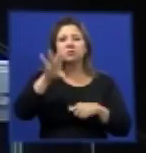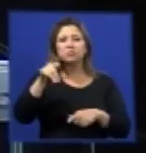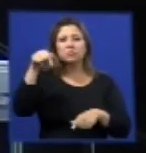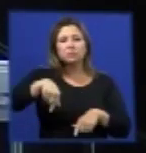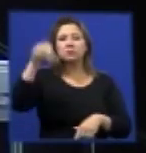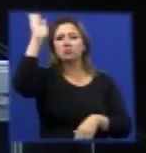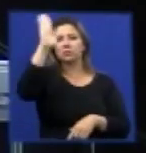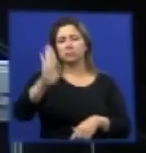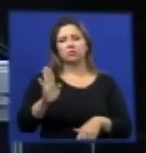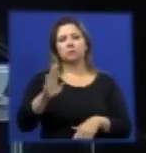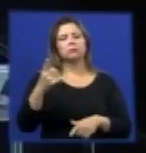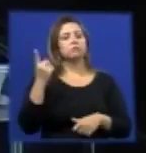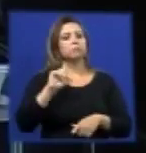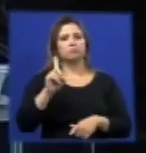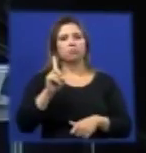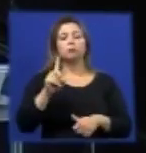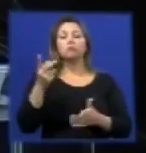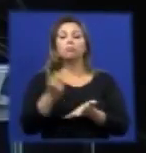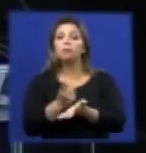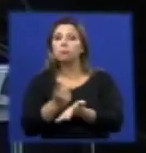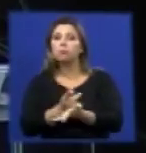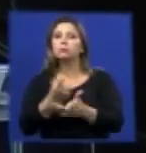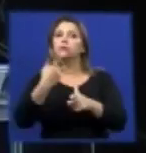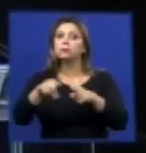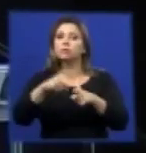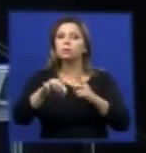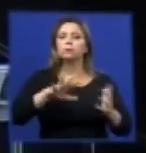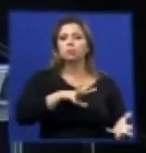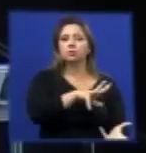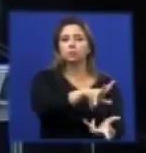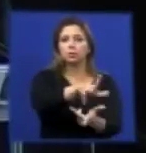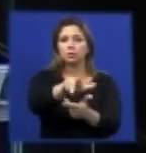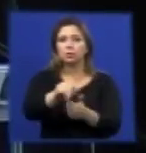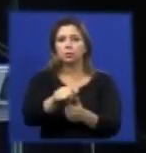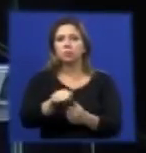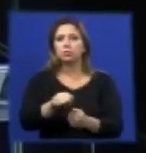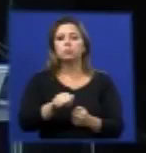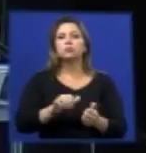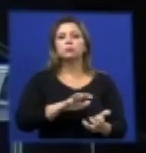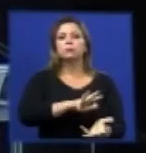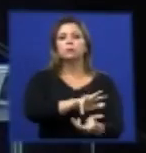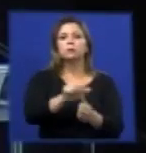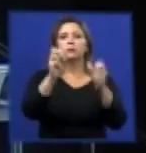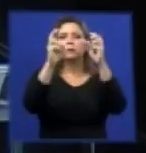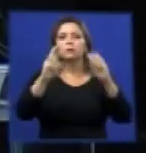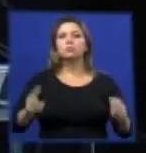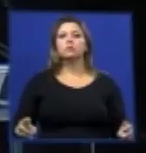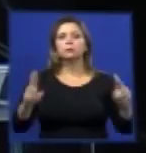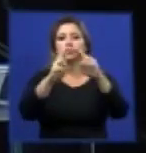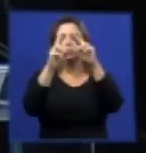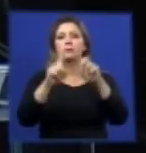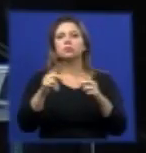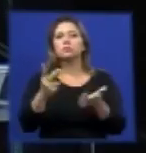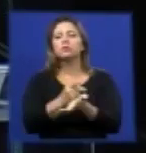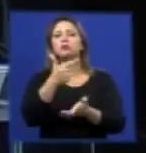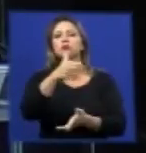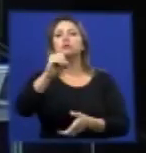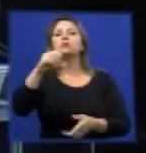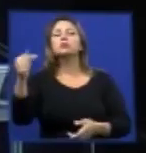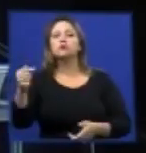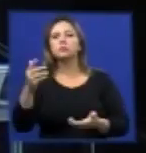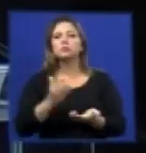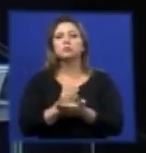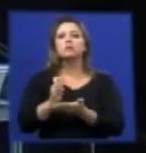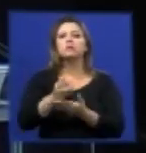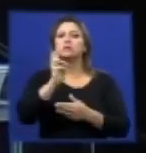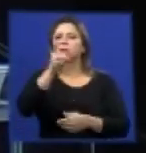problema mundial em que a Organização Mundial de Saúde em 2007 ela é muito preocupada